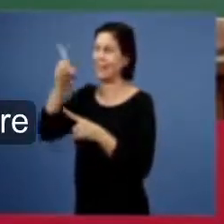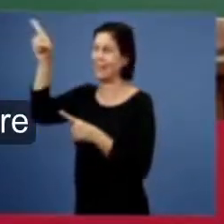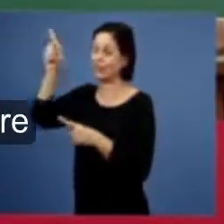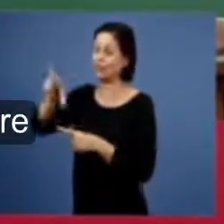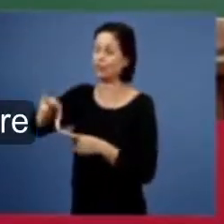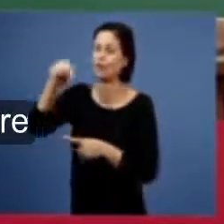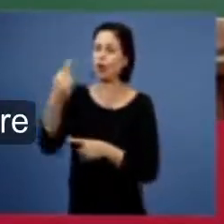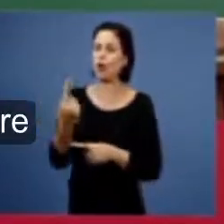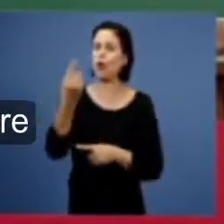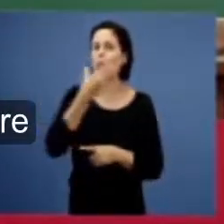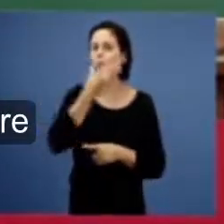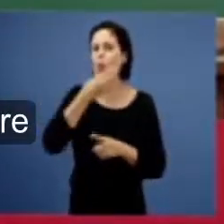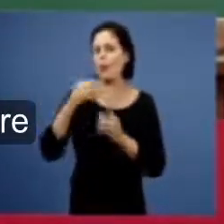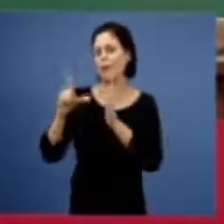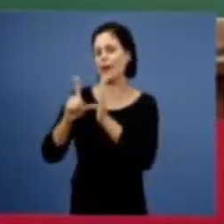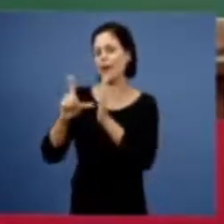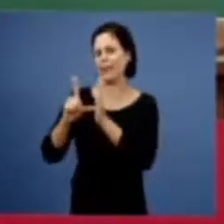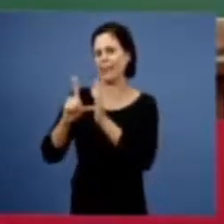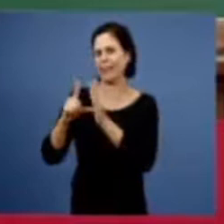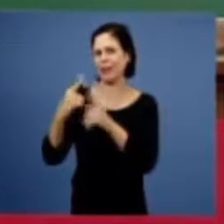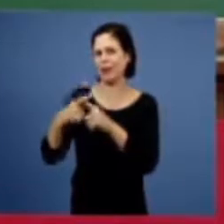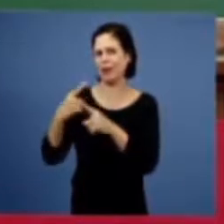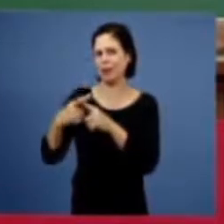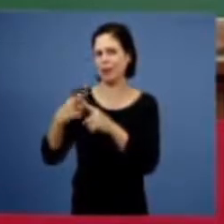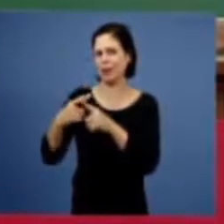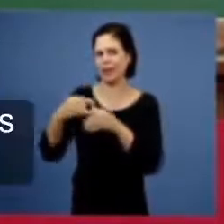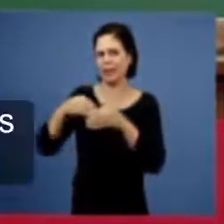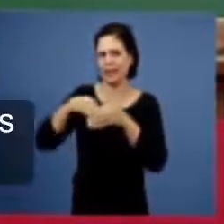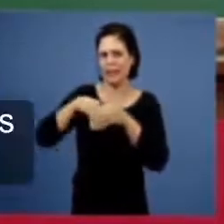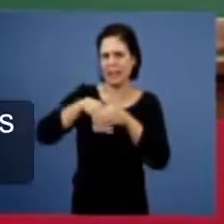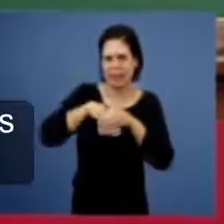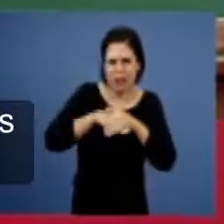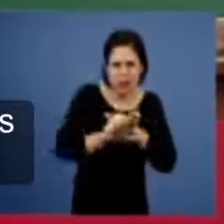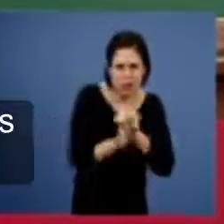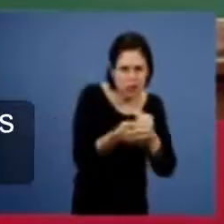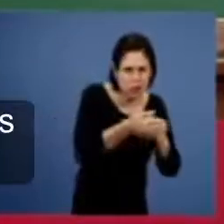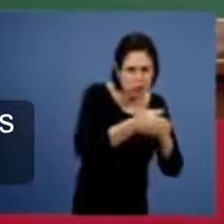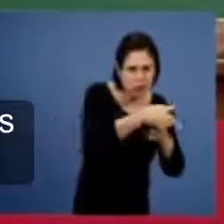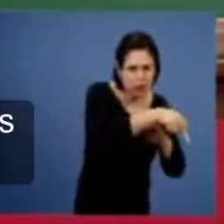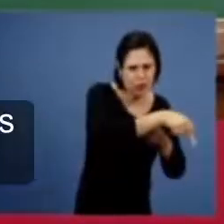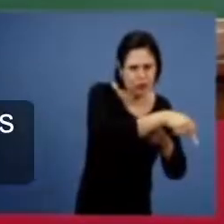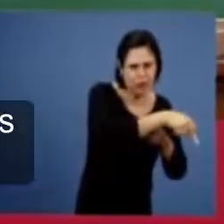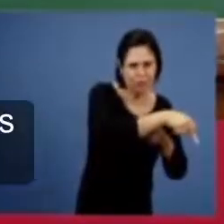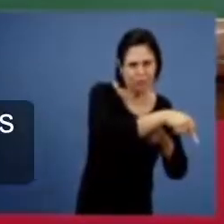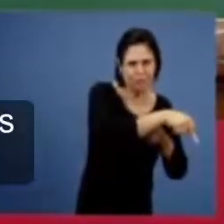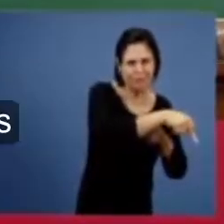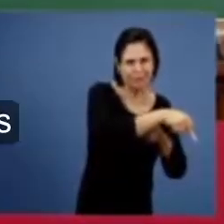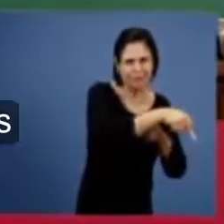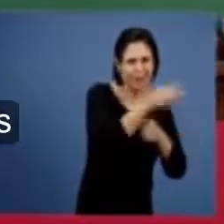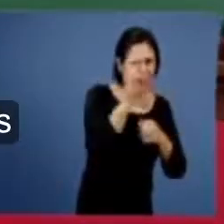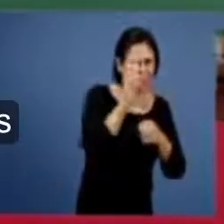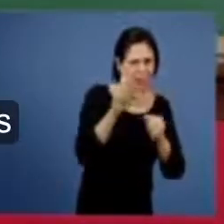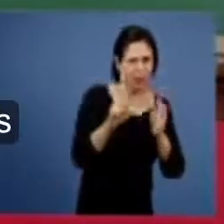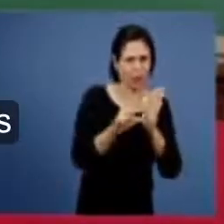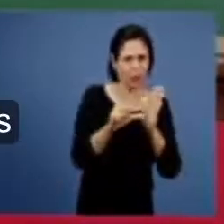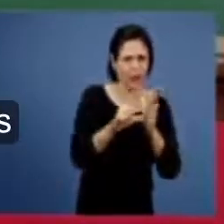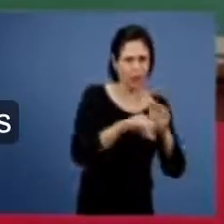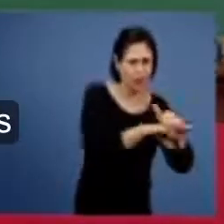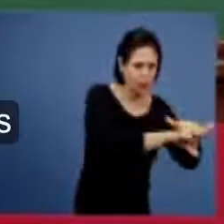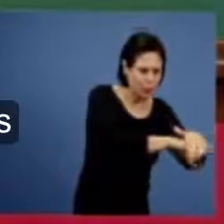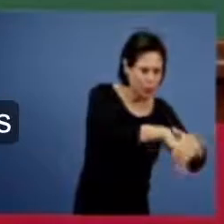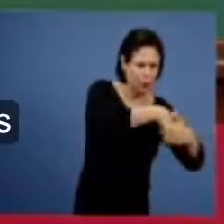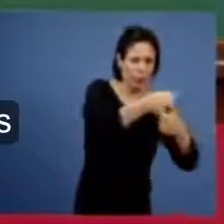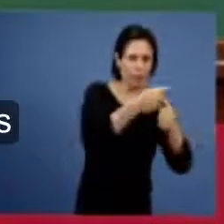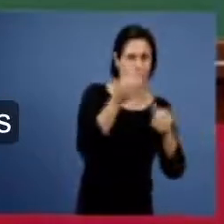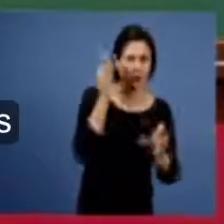mas era o tesouro que estava escondido num campo que foi achado na reforma religiosa do século XVI vamos então a outra pergunta agora